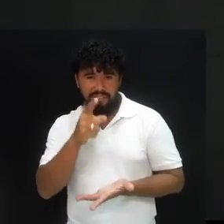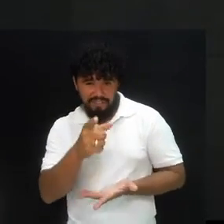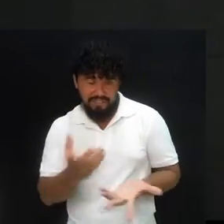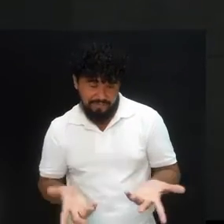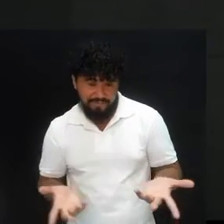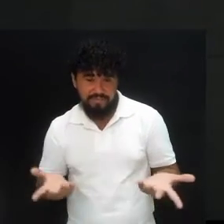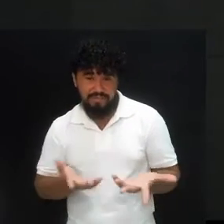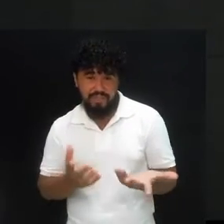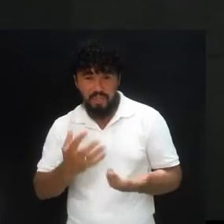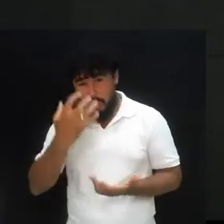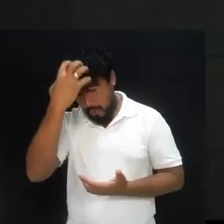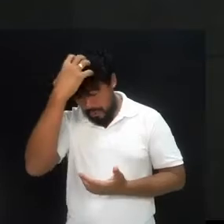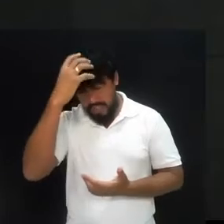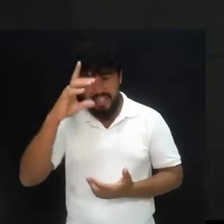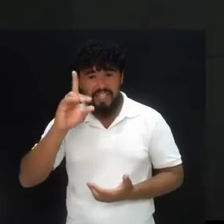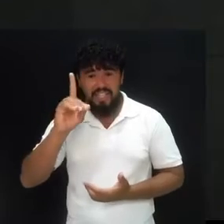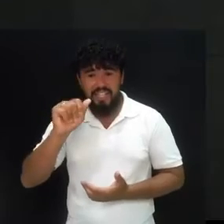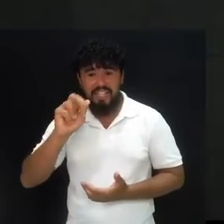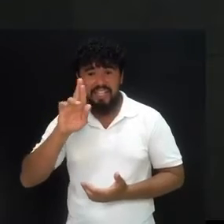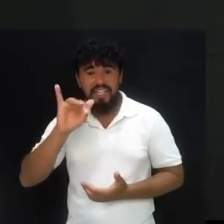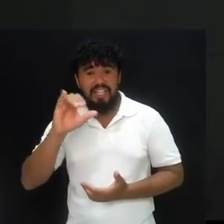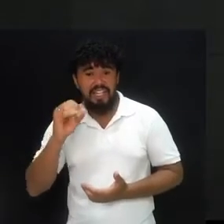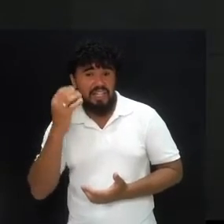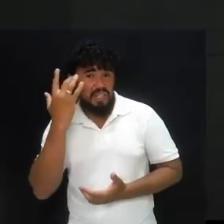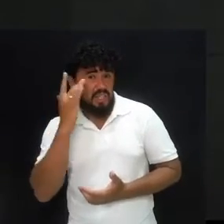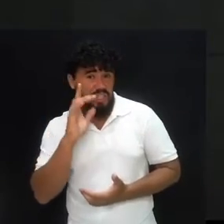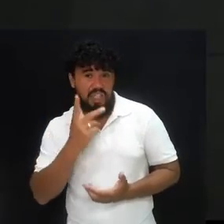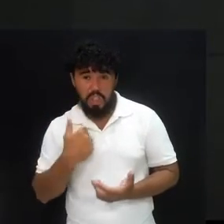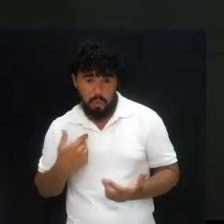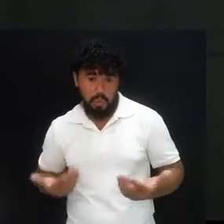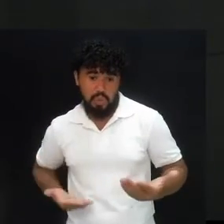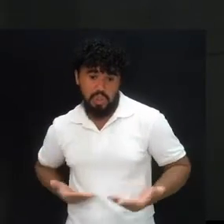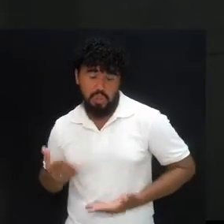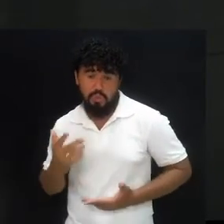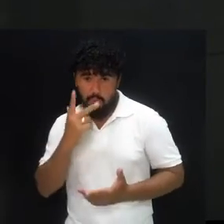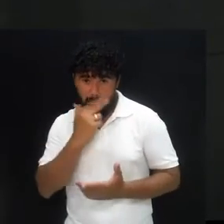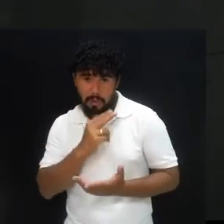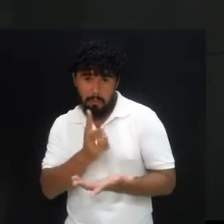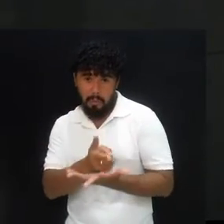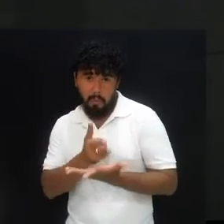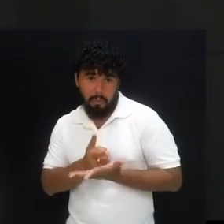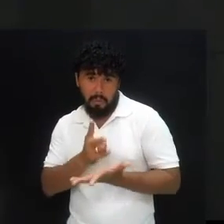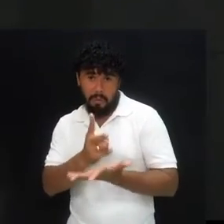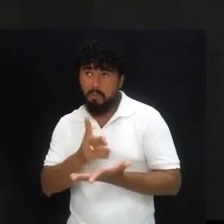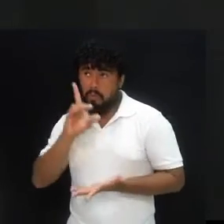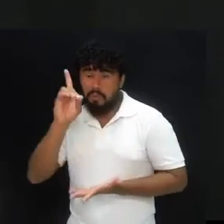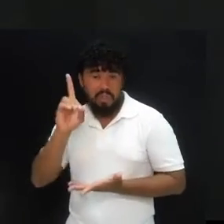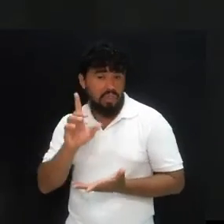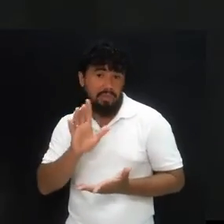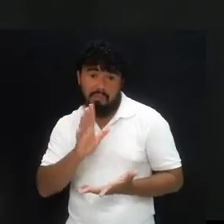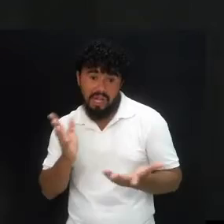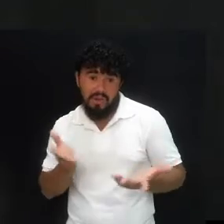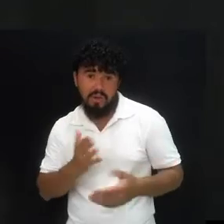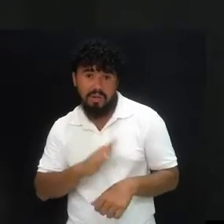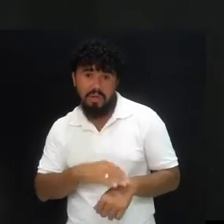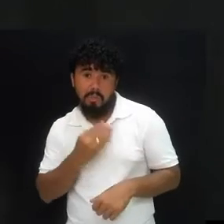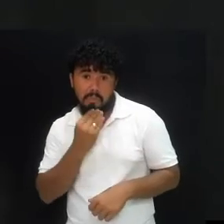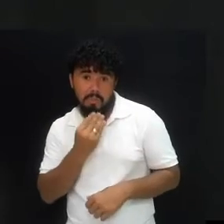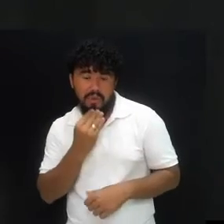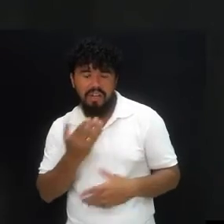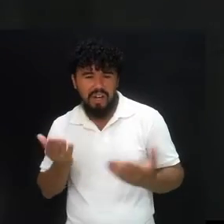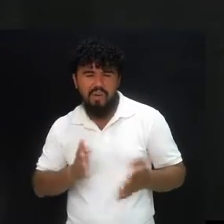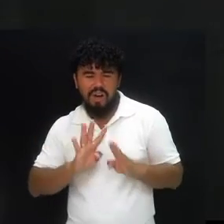aquele rei Dário estava dizendo é, olha, eu não sirvo mesmo Deus, mas talvez essa seja uma oportunidade. Escute, nessa